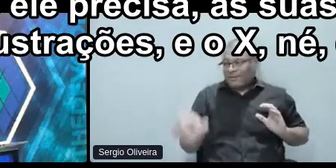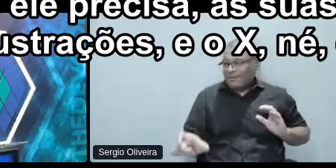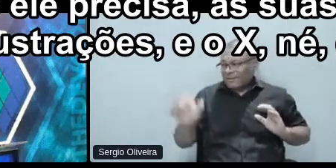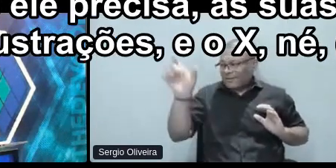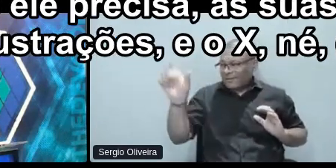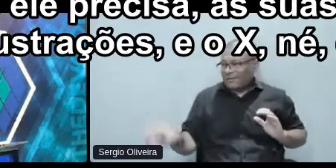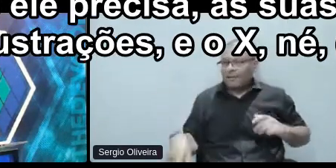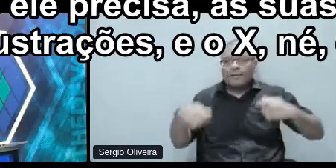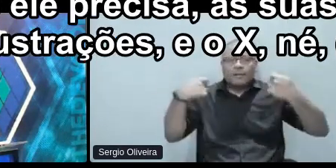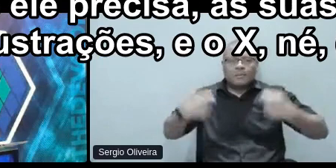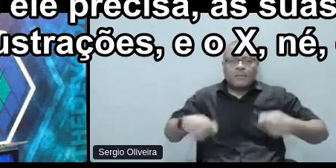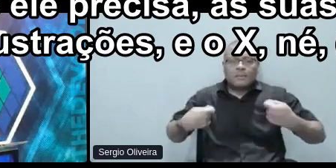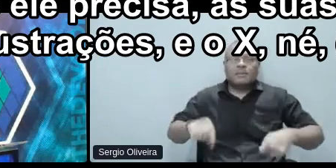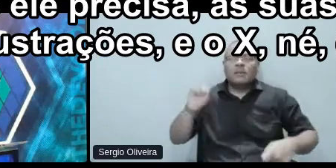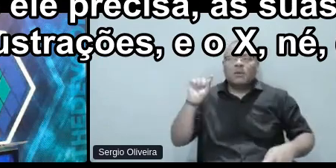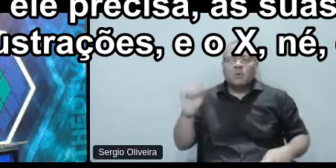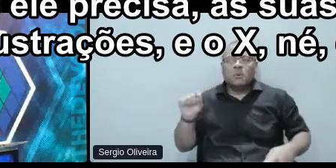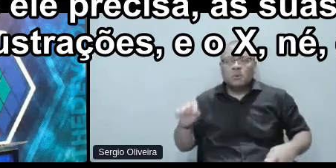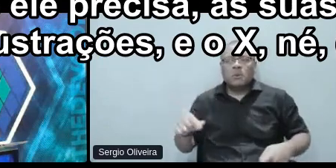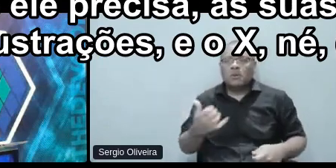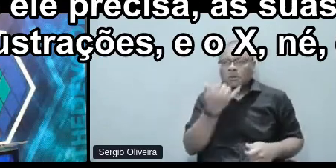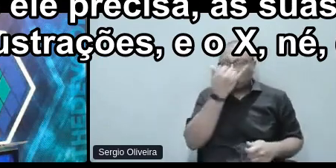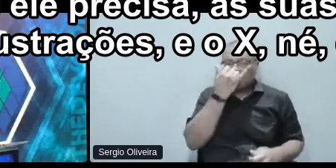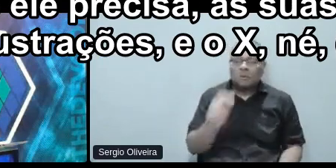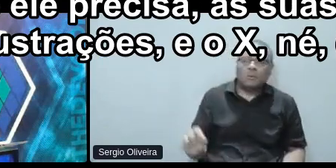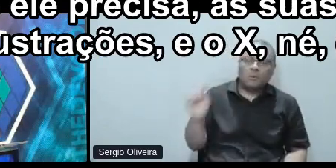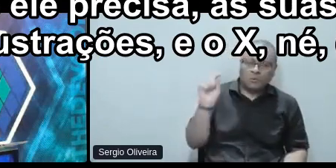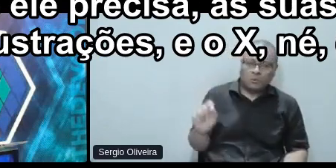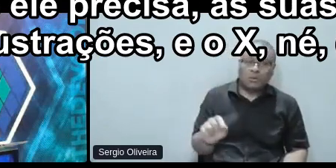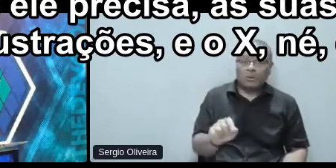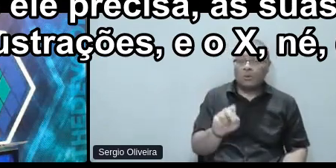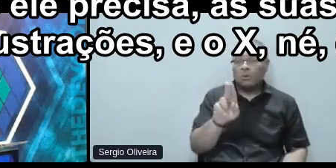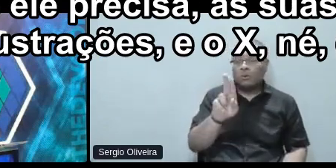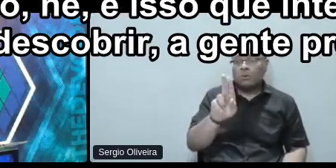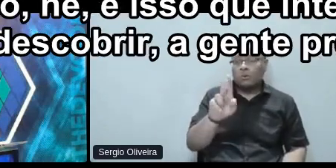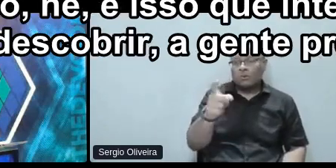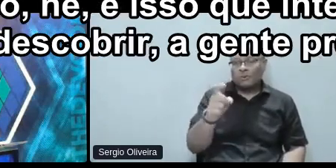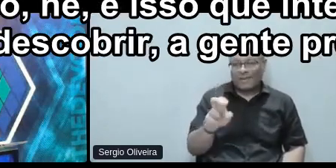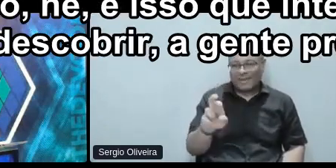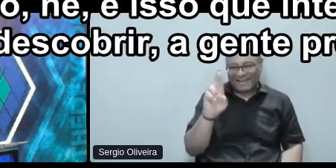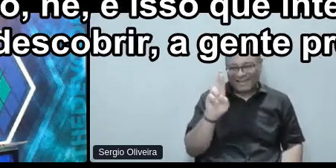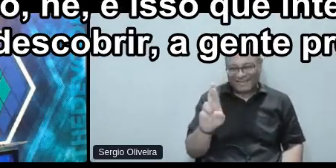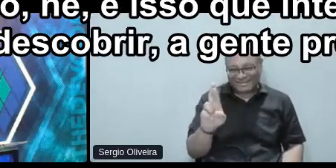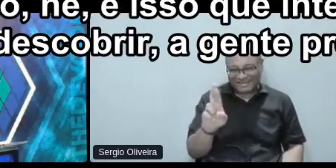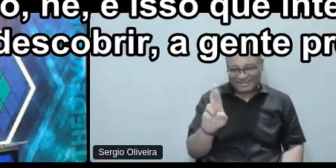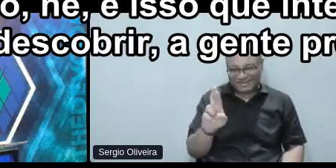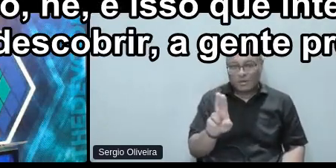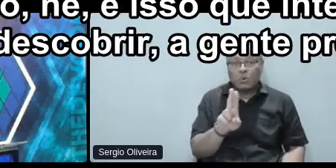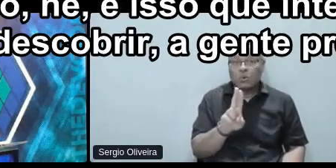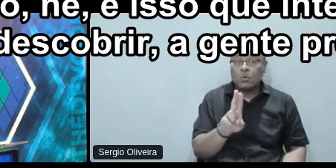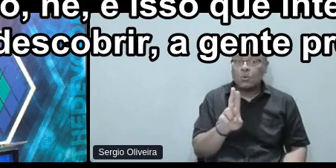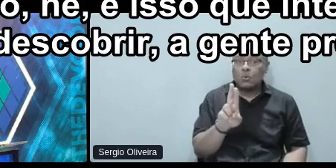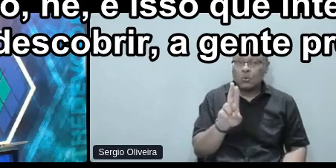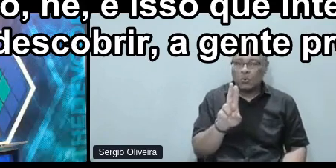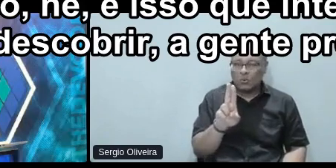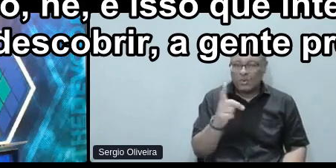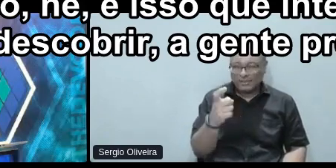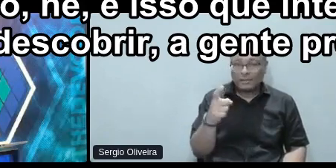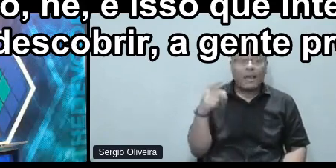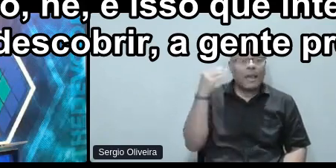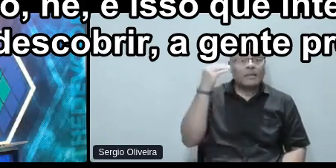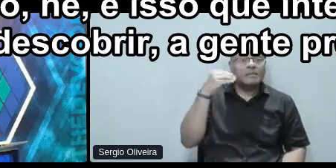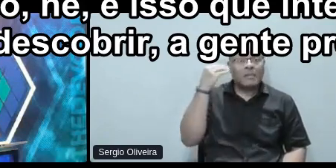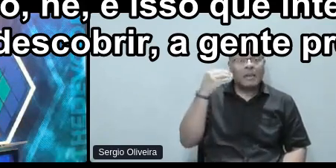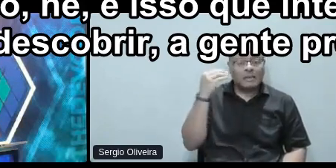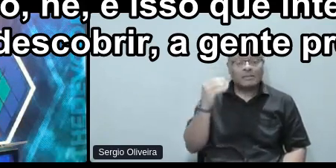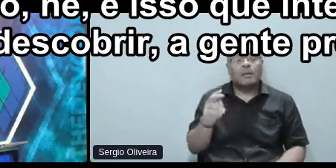motivações, suas frustrações. E o X, né, experiência do usuário, né, é isso que interfere,